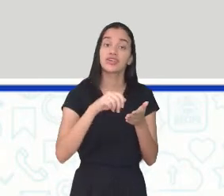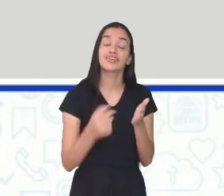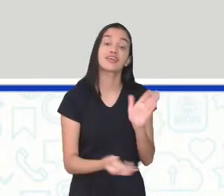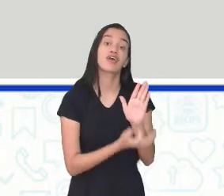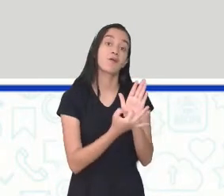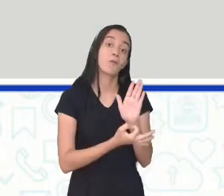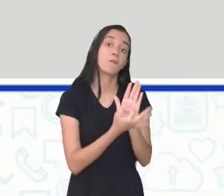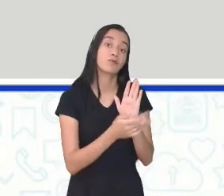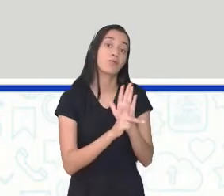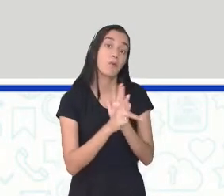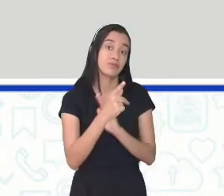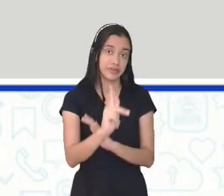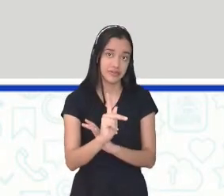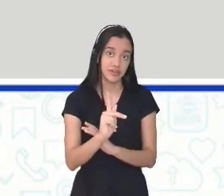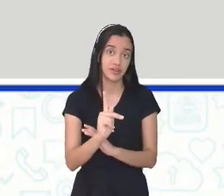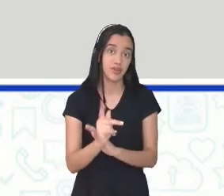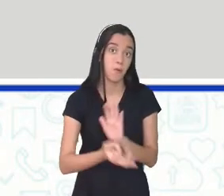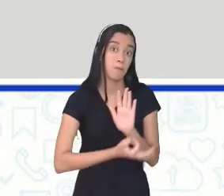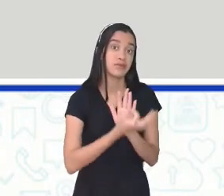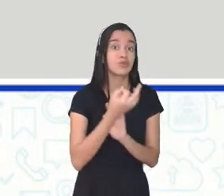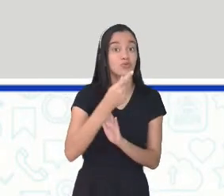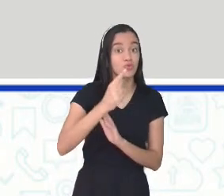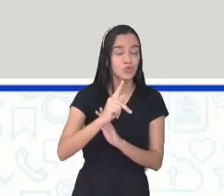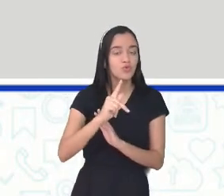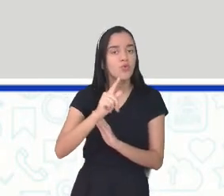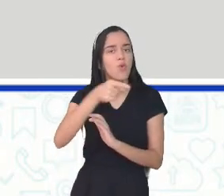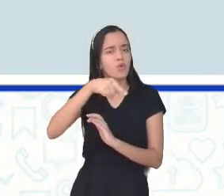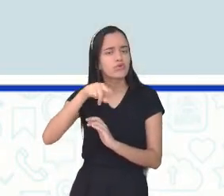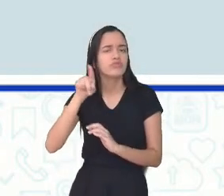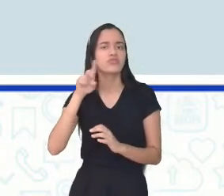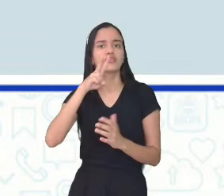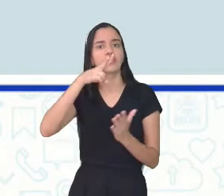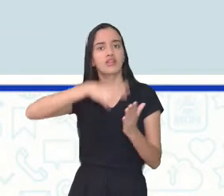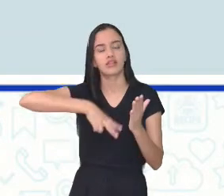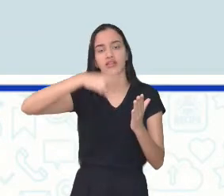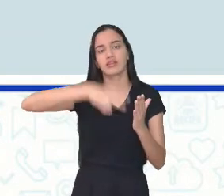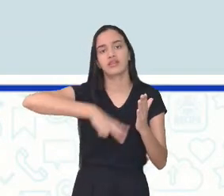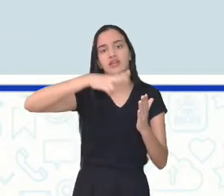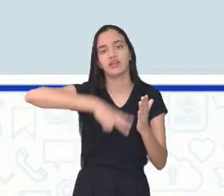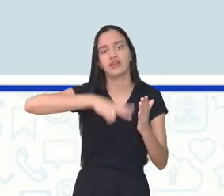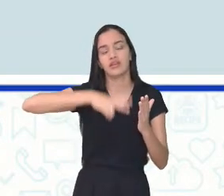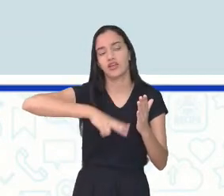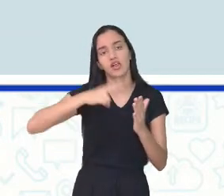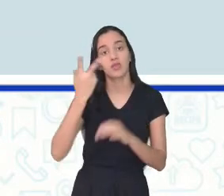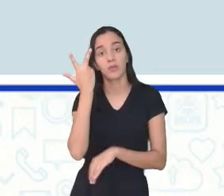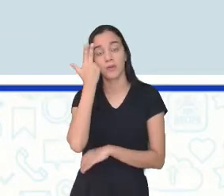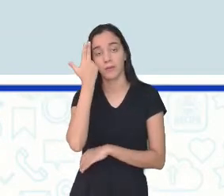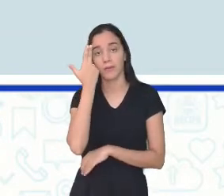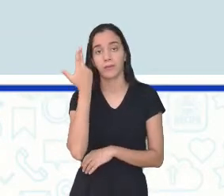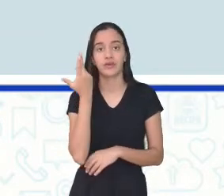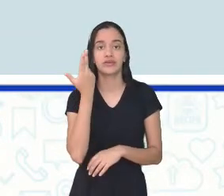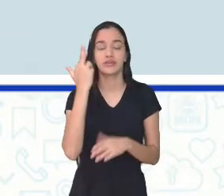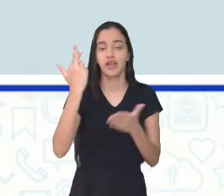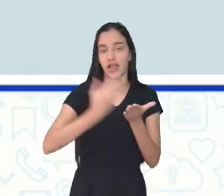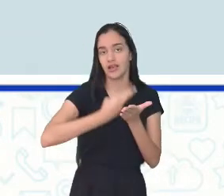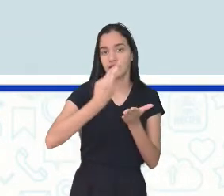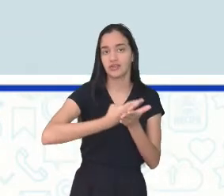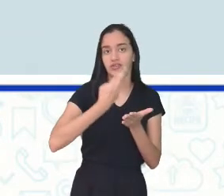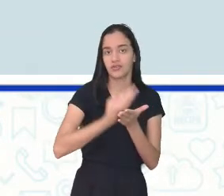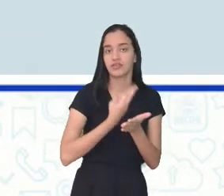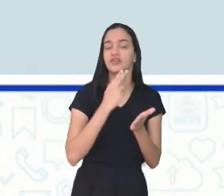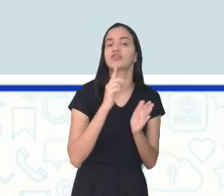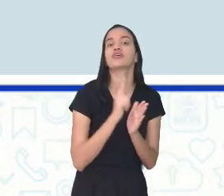argumentos, não é? Sua opinião sobre aquilo que você leu. Então, normalmente, as revistas e